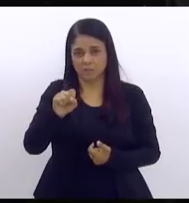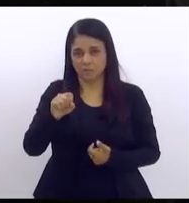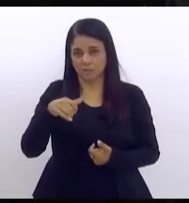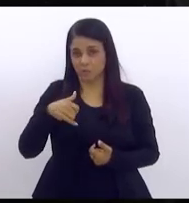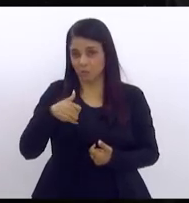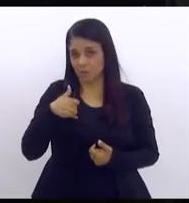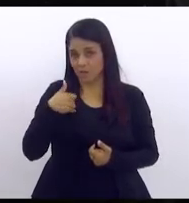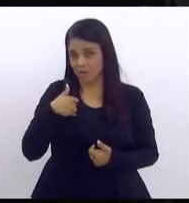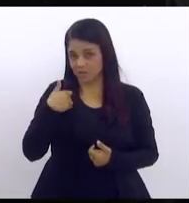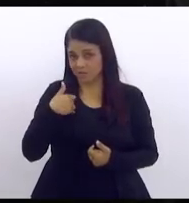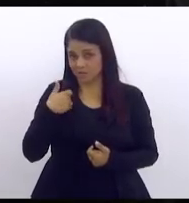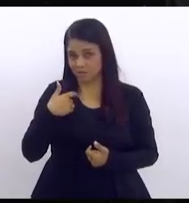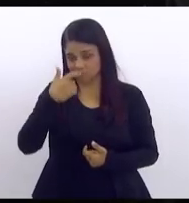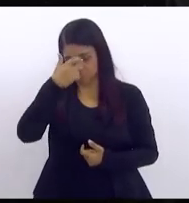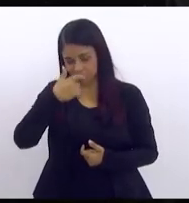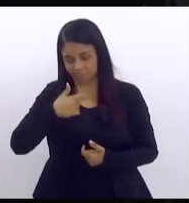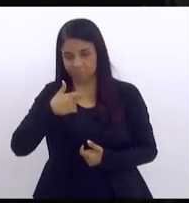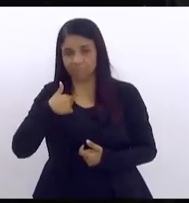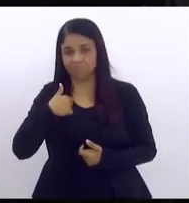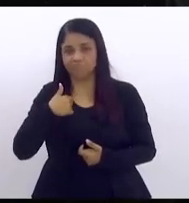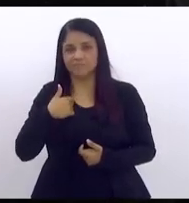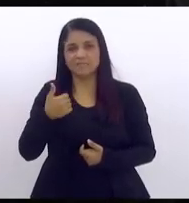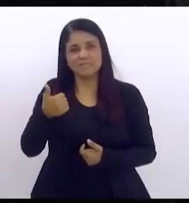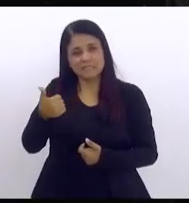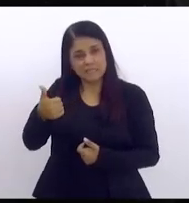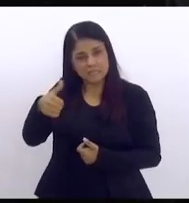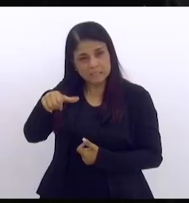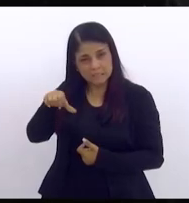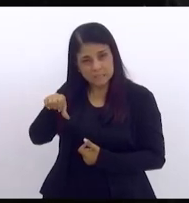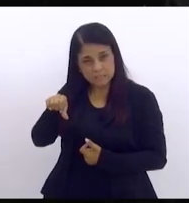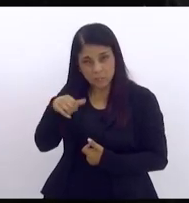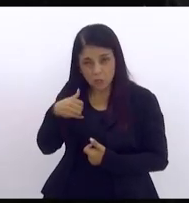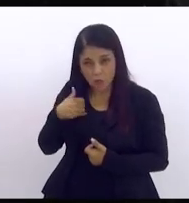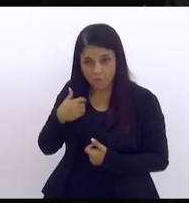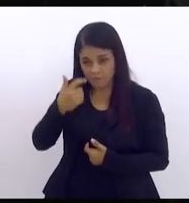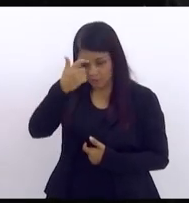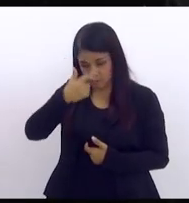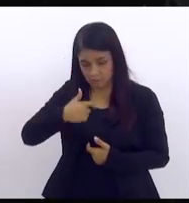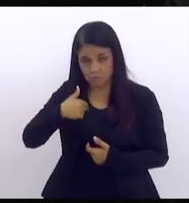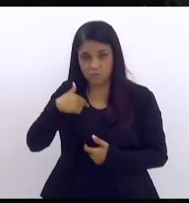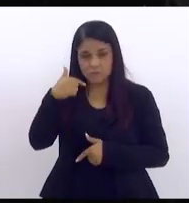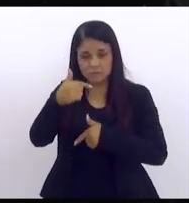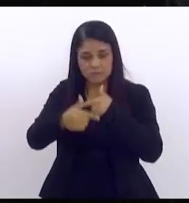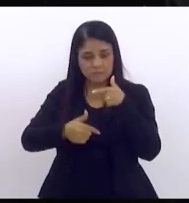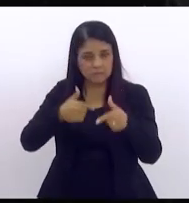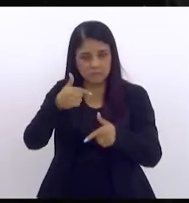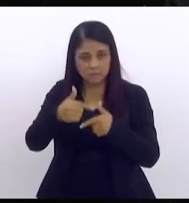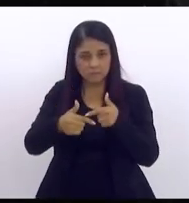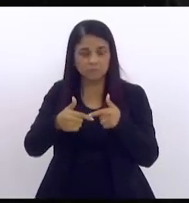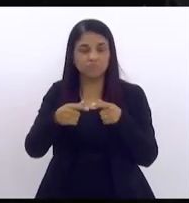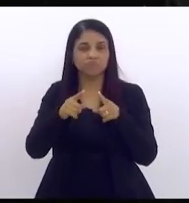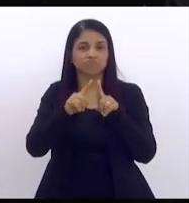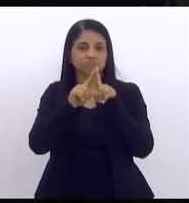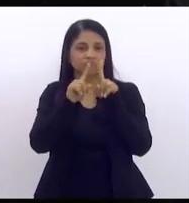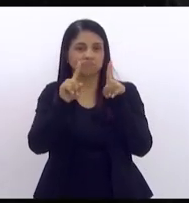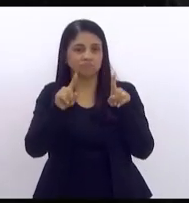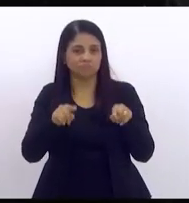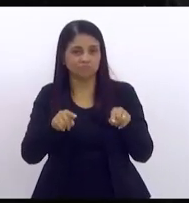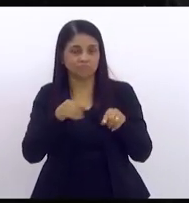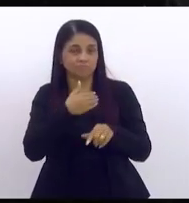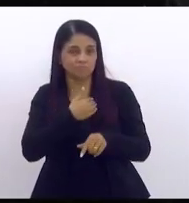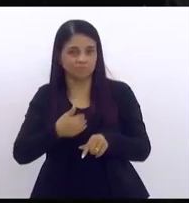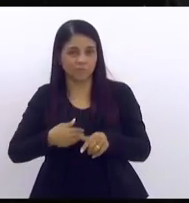idade e desde os 19 trabalhando no serviço público e